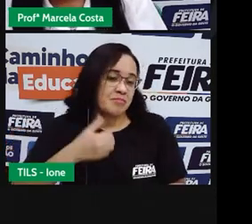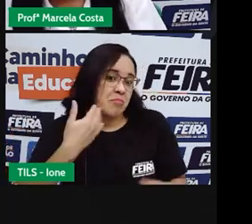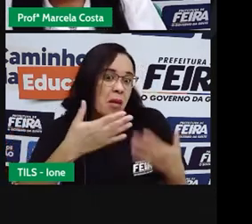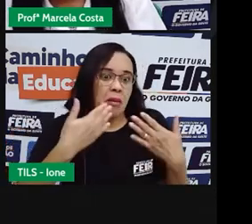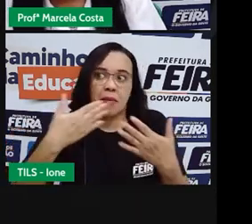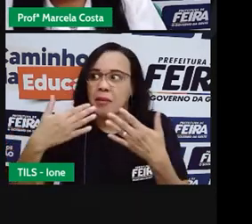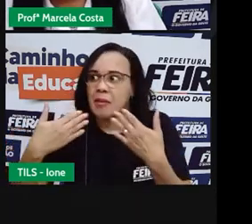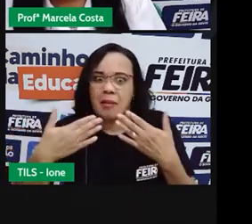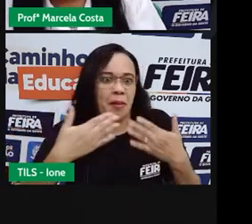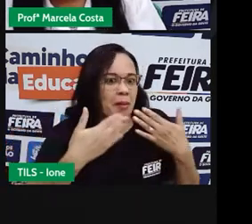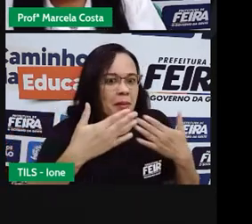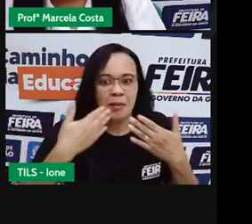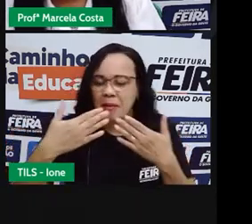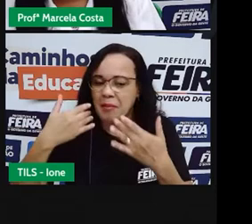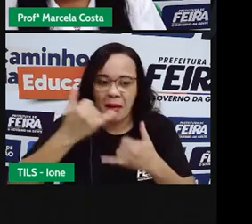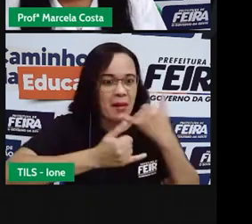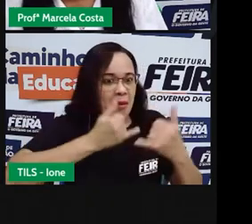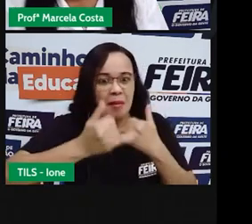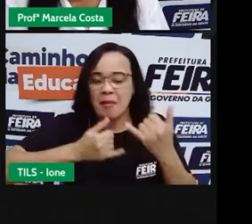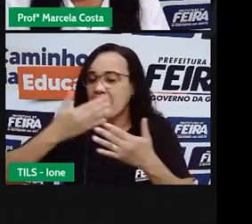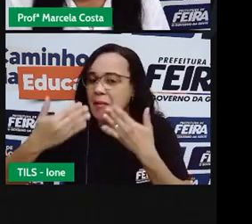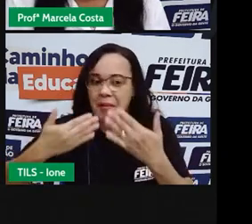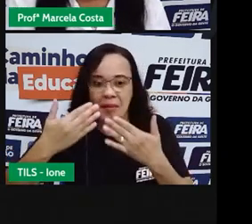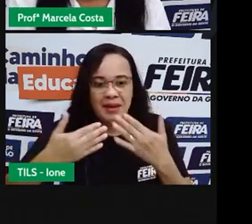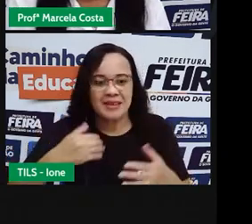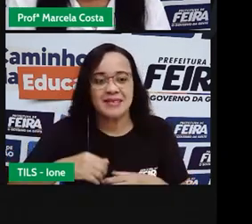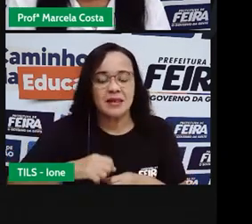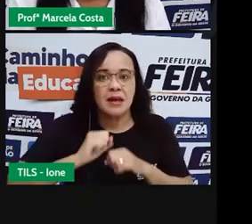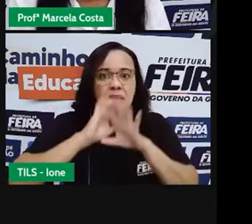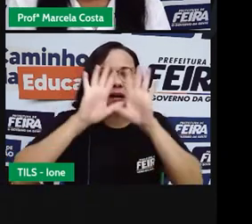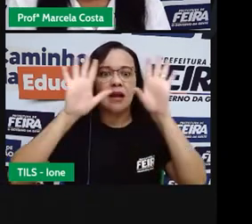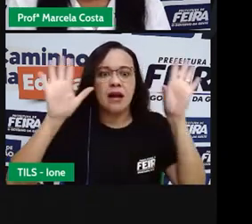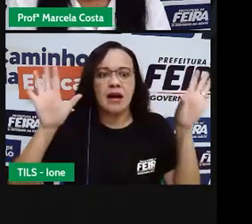Aberto Claro